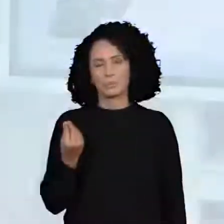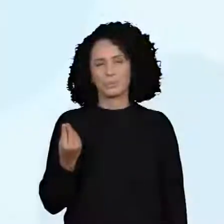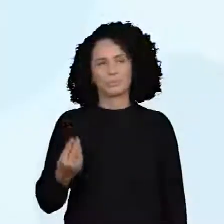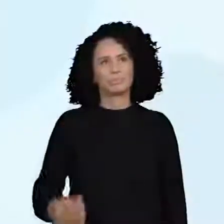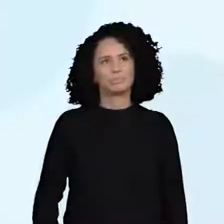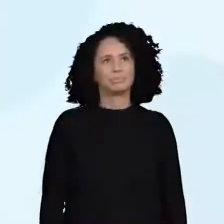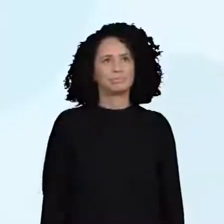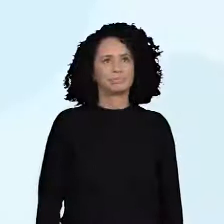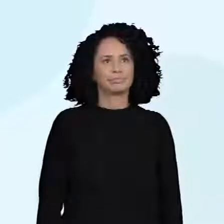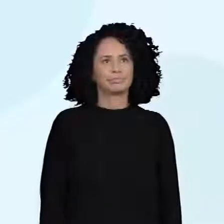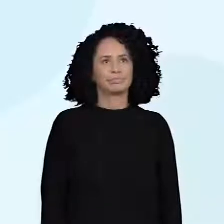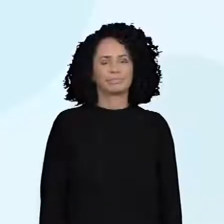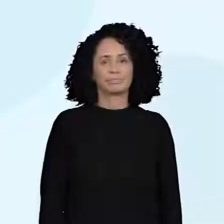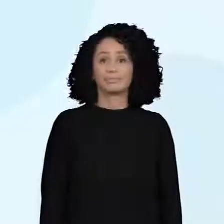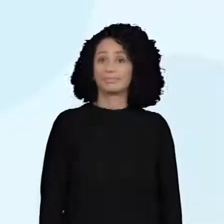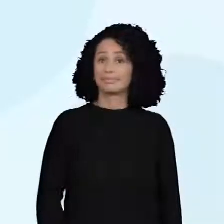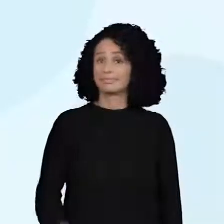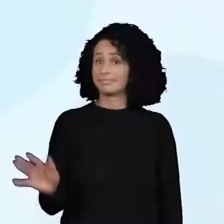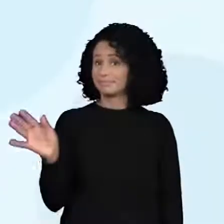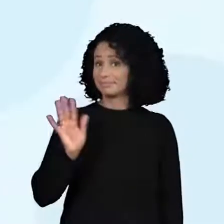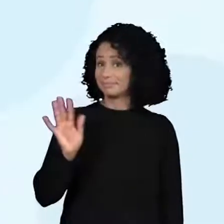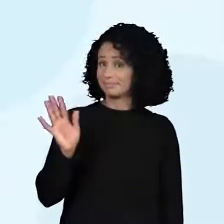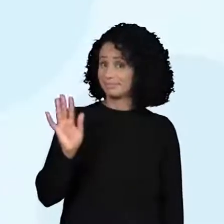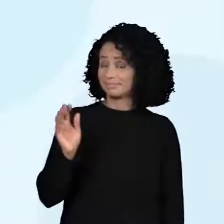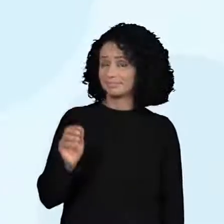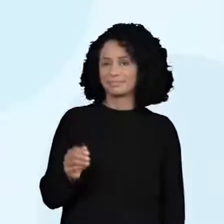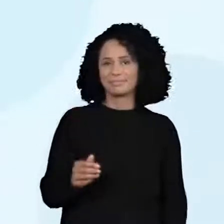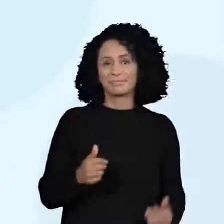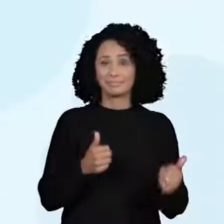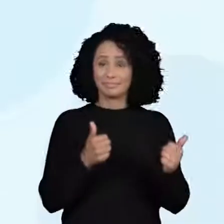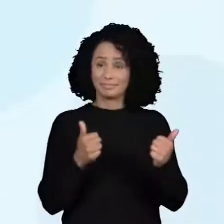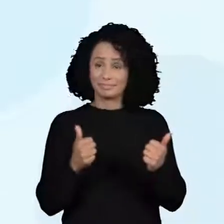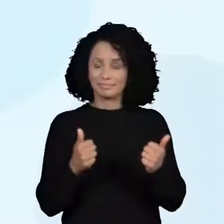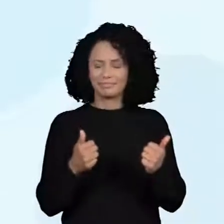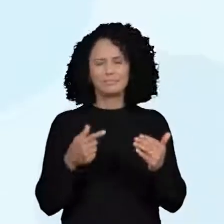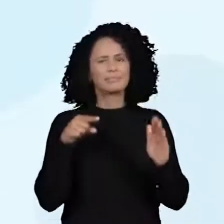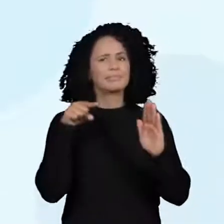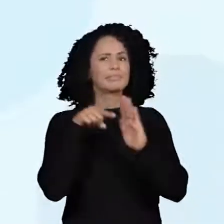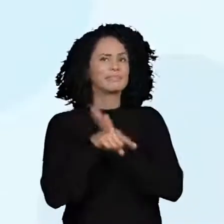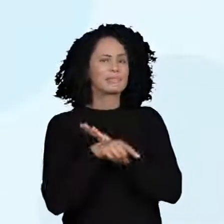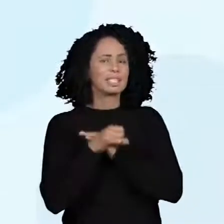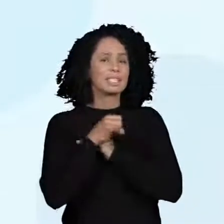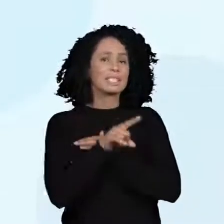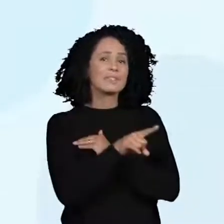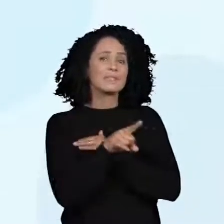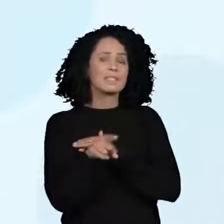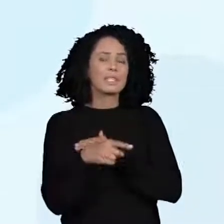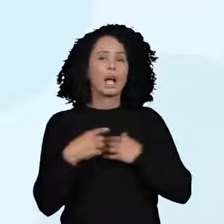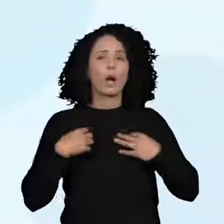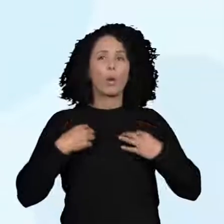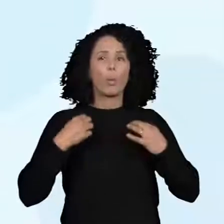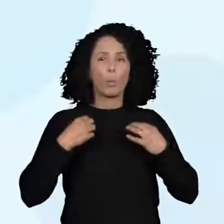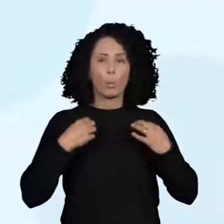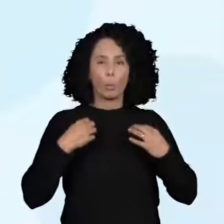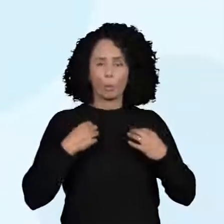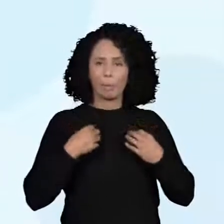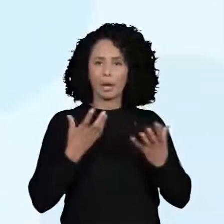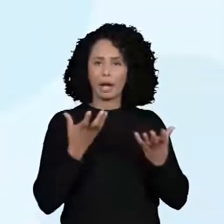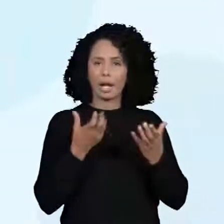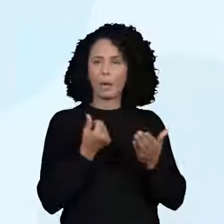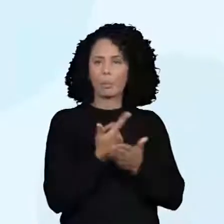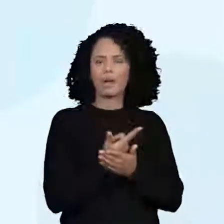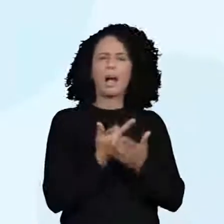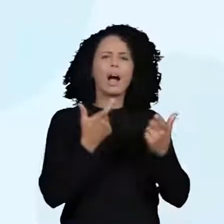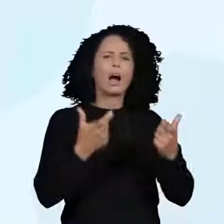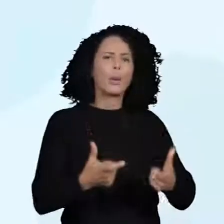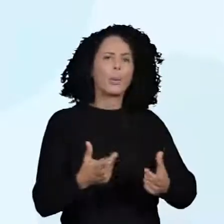Muito bem, pessoal. Quando você quer comprar uma roupa, onde você faz a compra e como? Muito